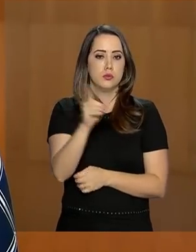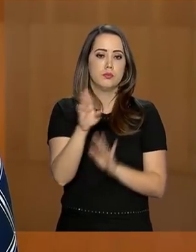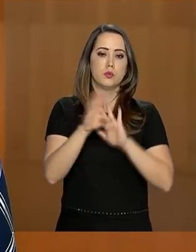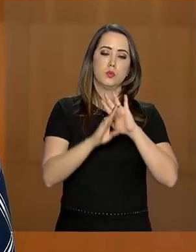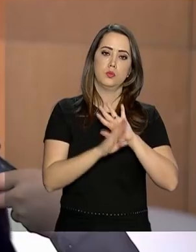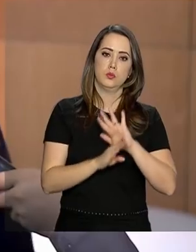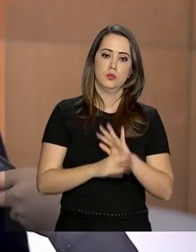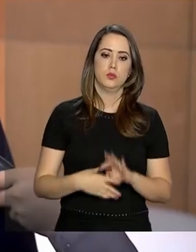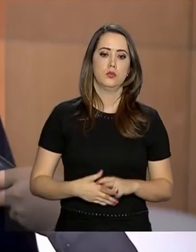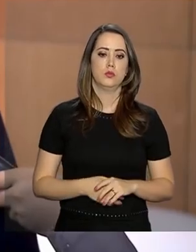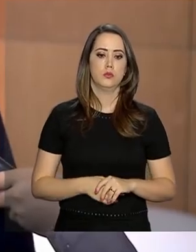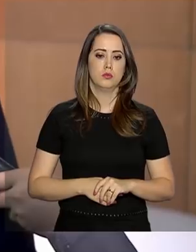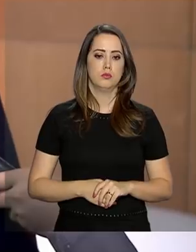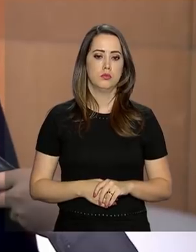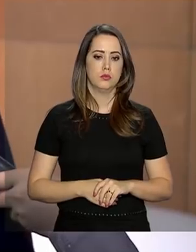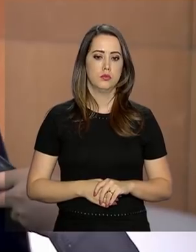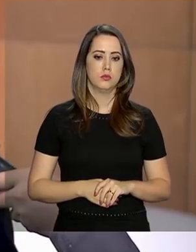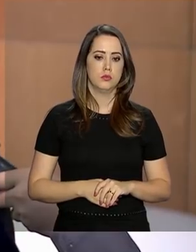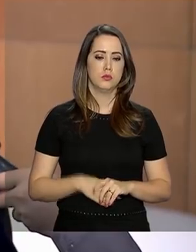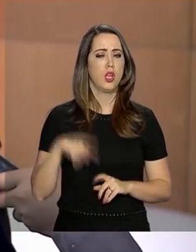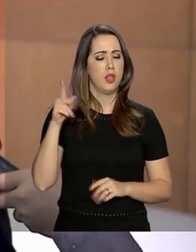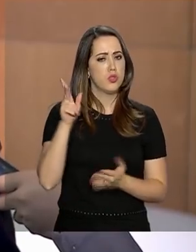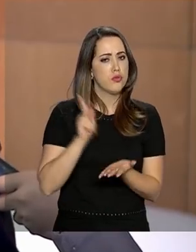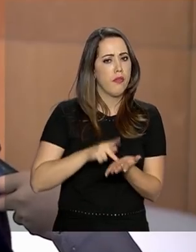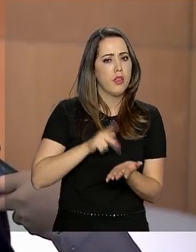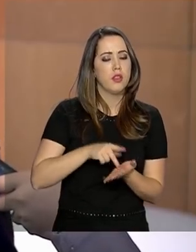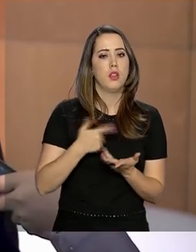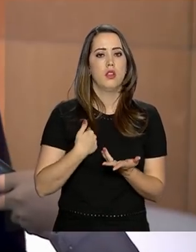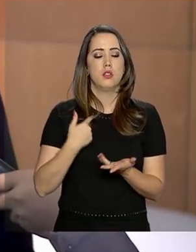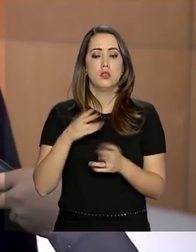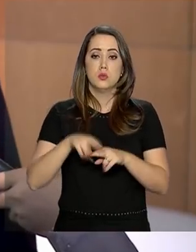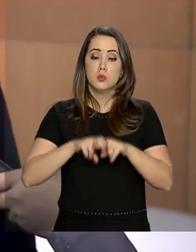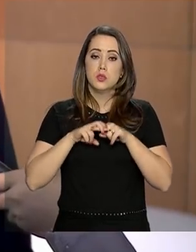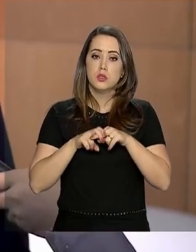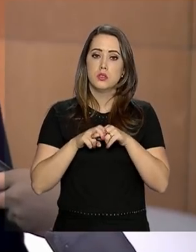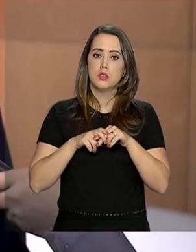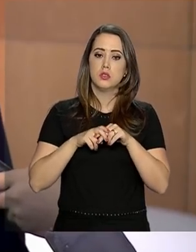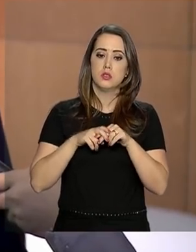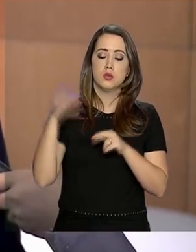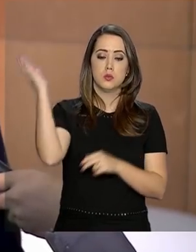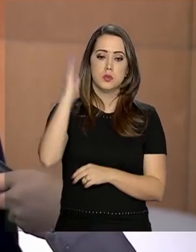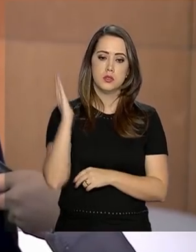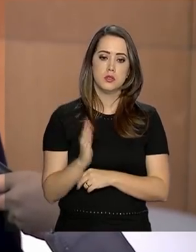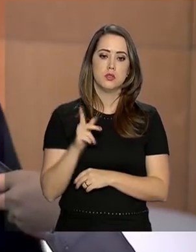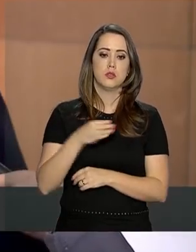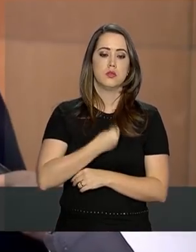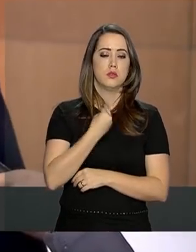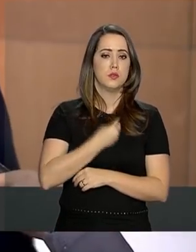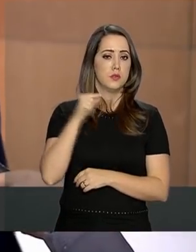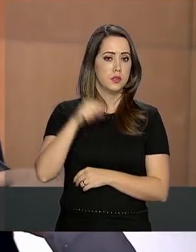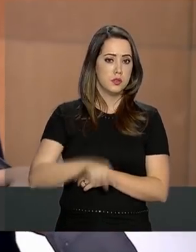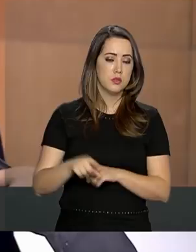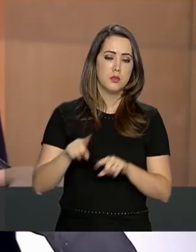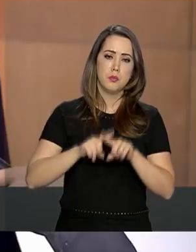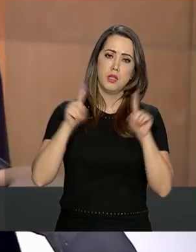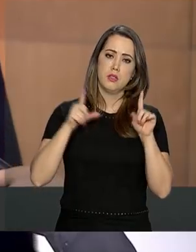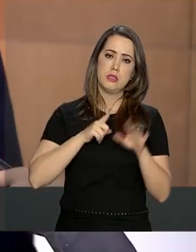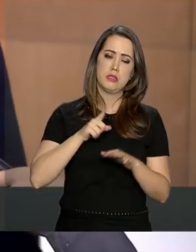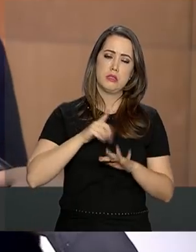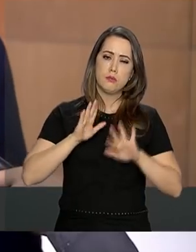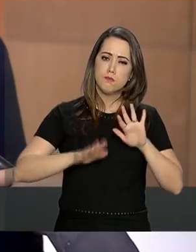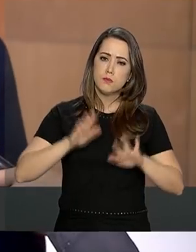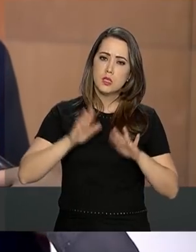projeto. É alguma coisa muito concreta em prol dos brasileiros que vivem aqui, mas que tem